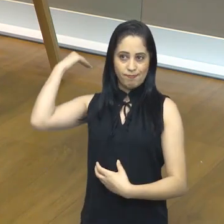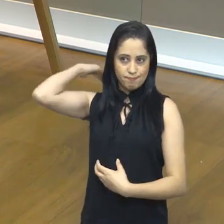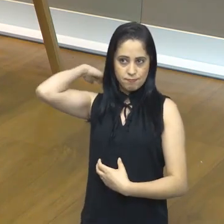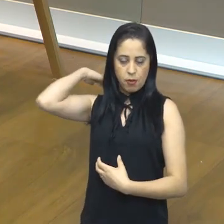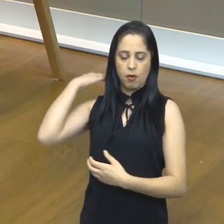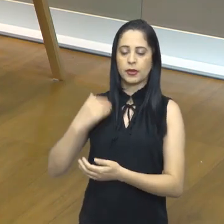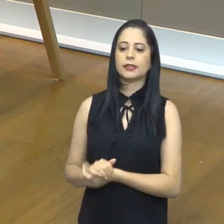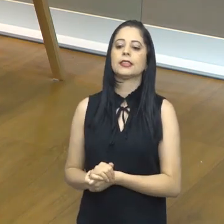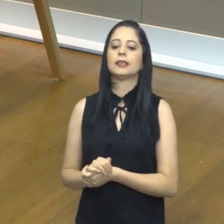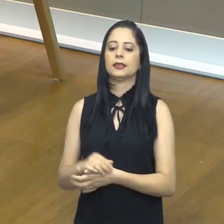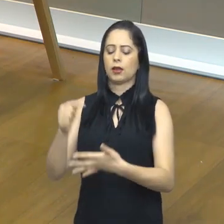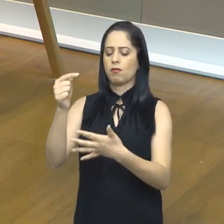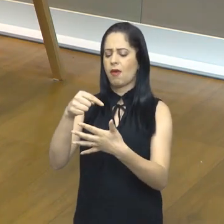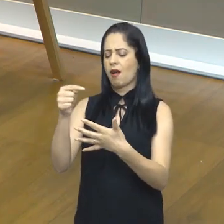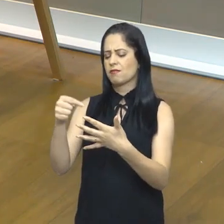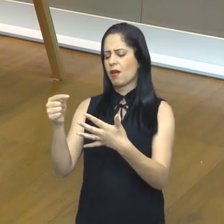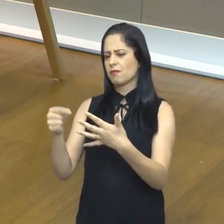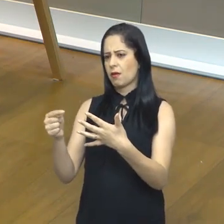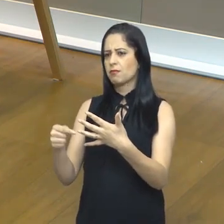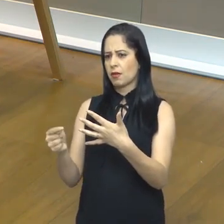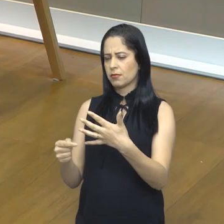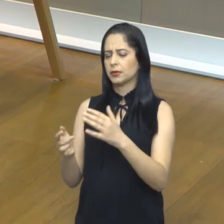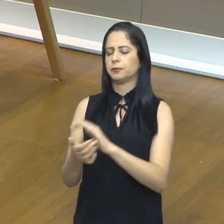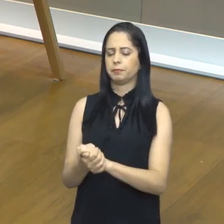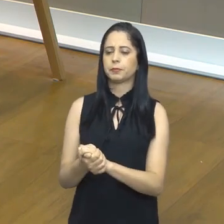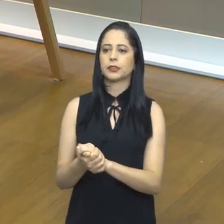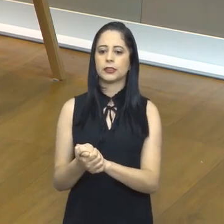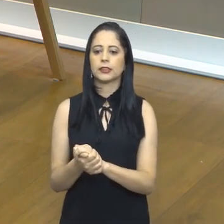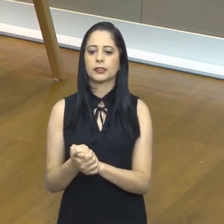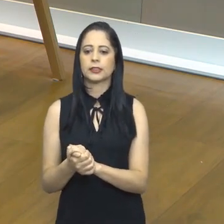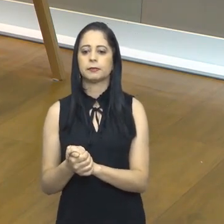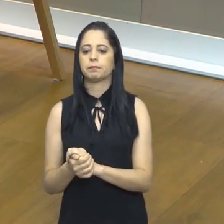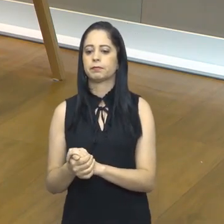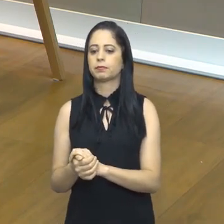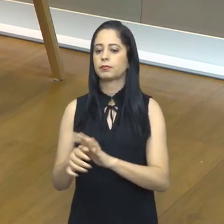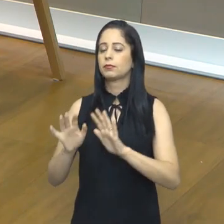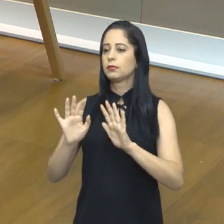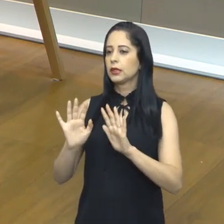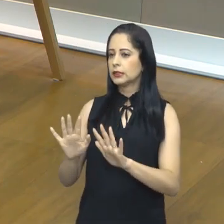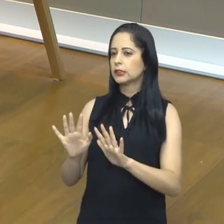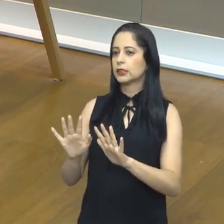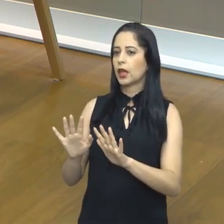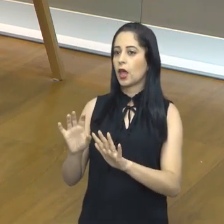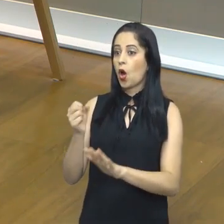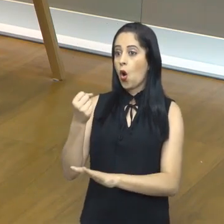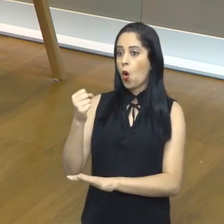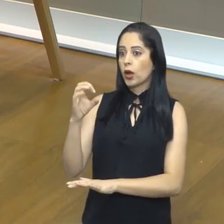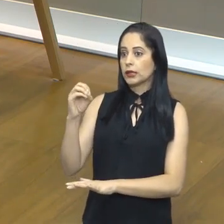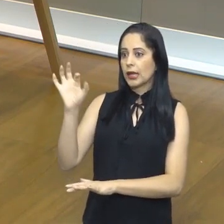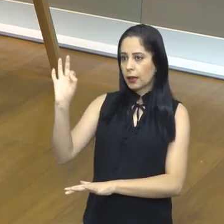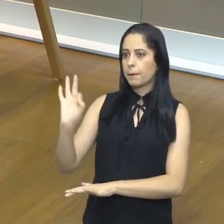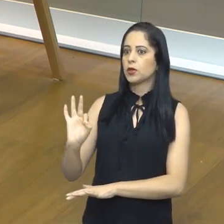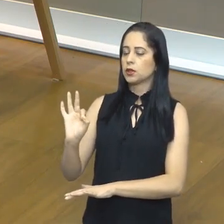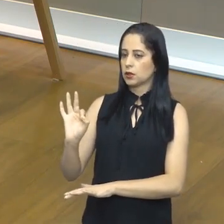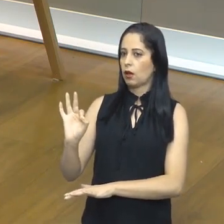ali, desses sintomas que eu comentei, né? Os psiquiátricos e de fadiga, a gente engloba aí uns 80% dos sintomas.